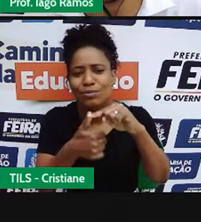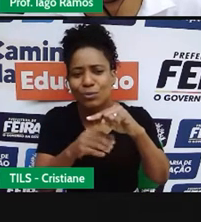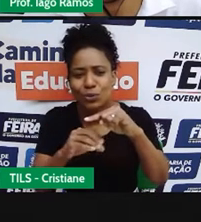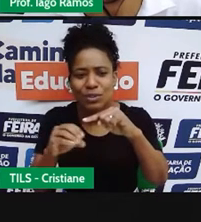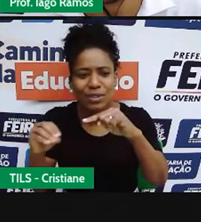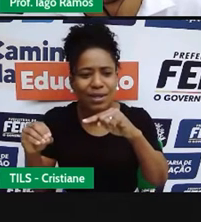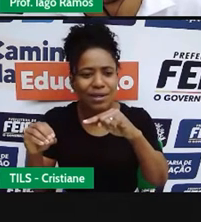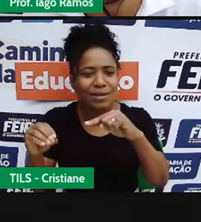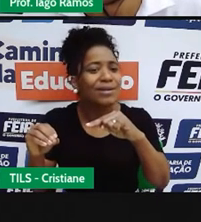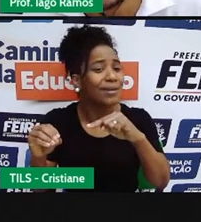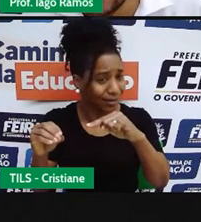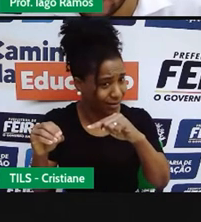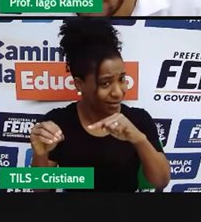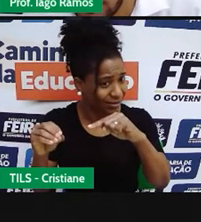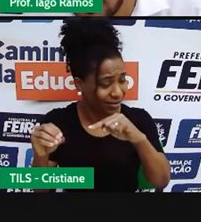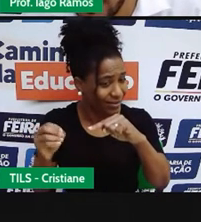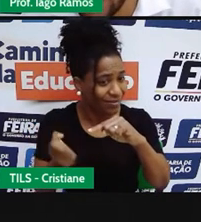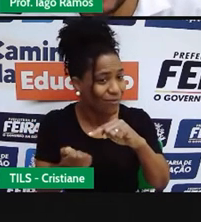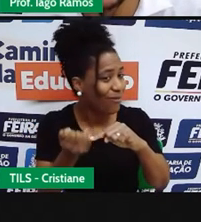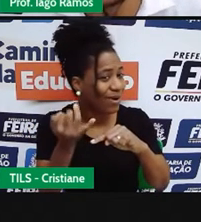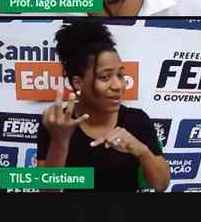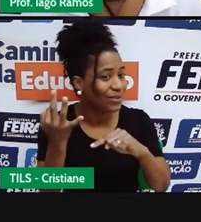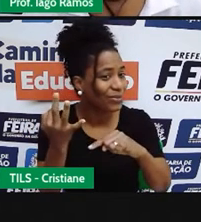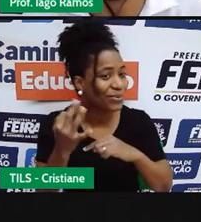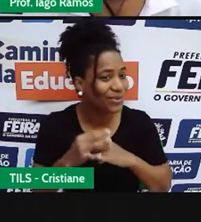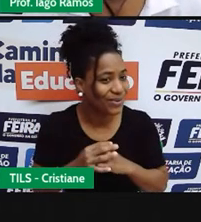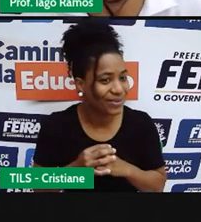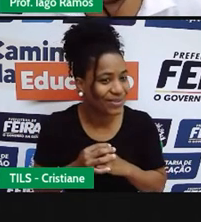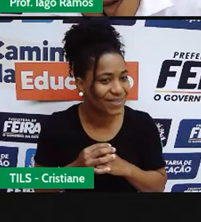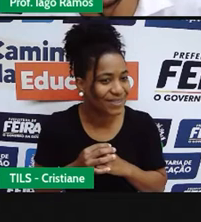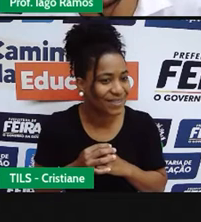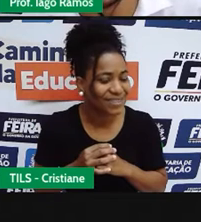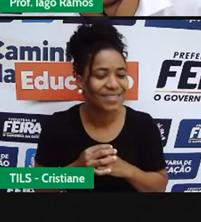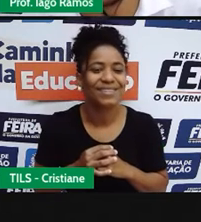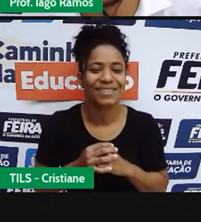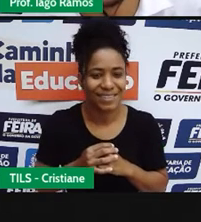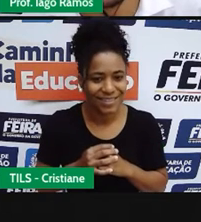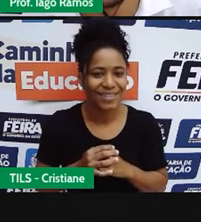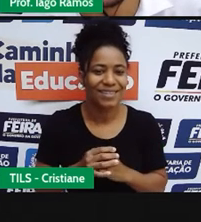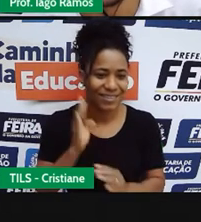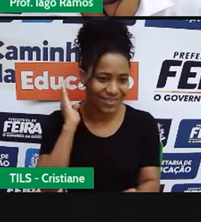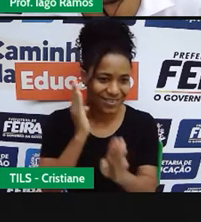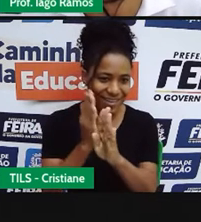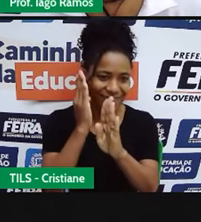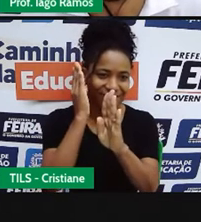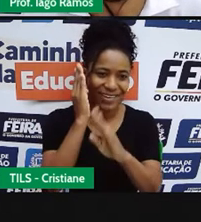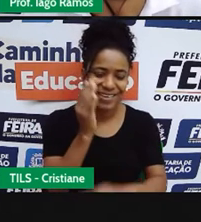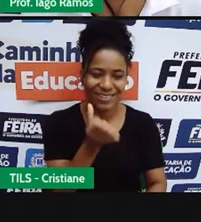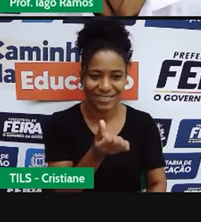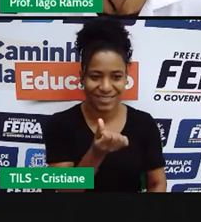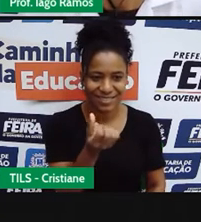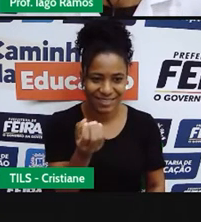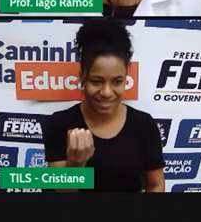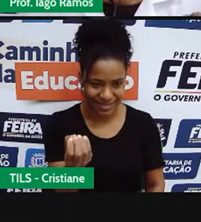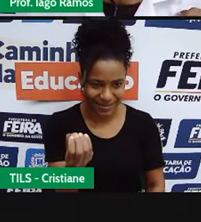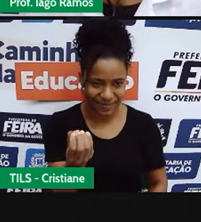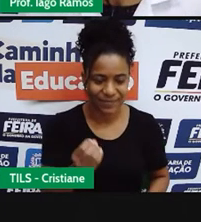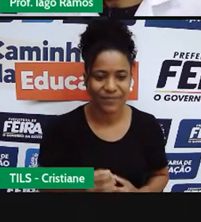essa continha, você vai ter o resultado 60. Bom,